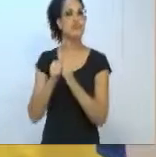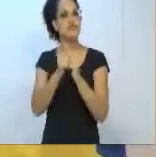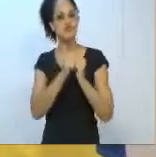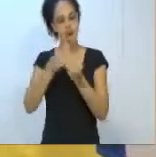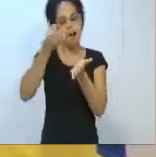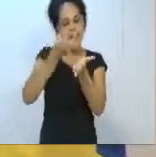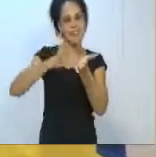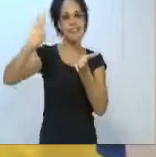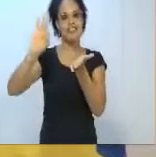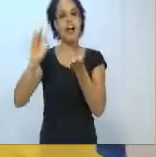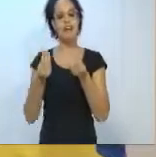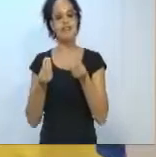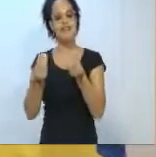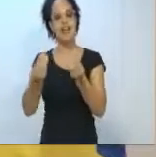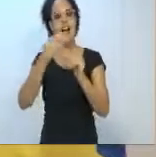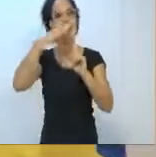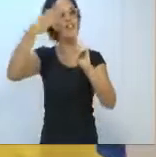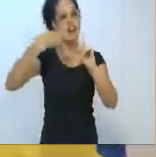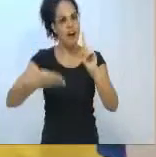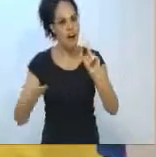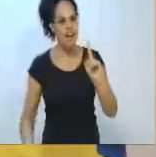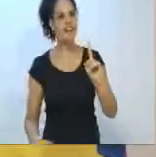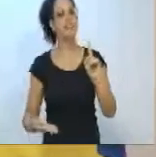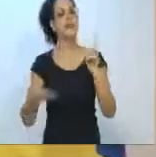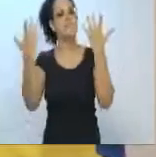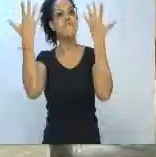a você. Muito obrigado e parabéns.